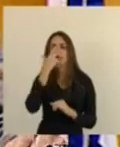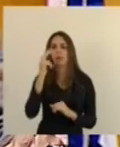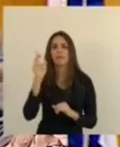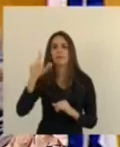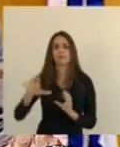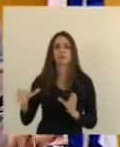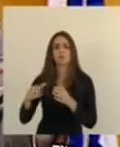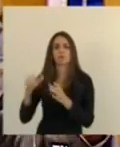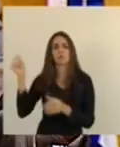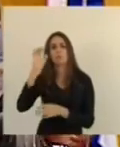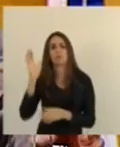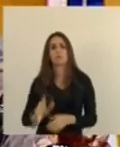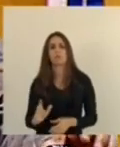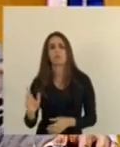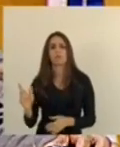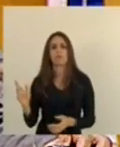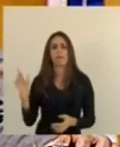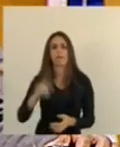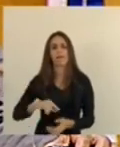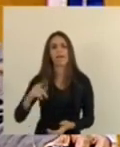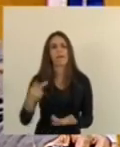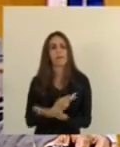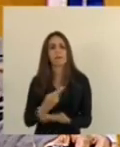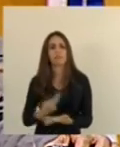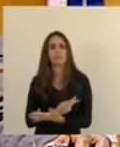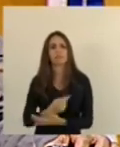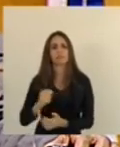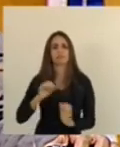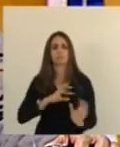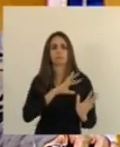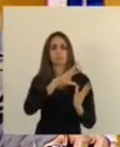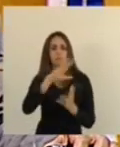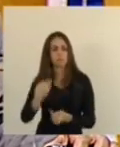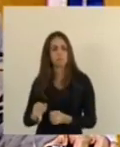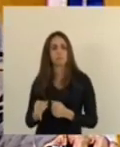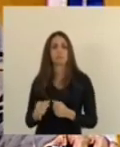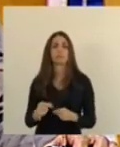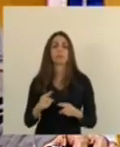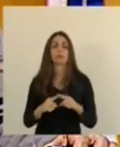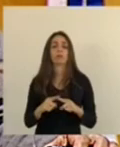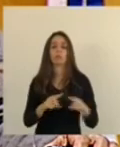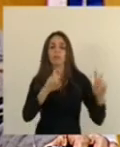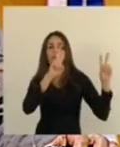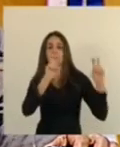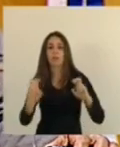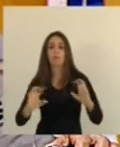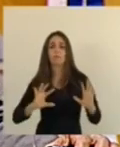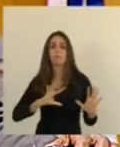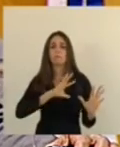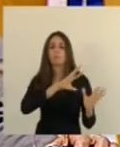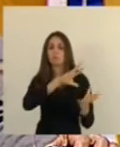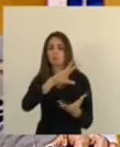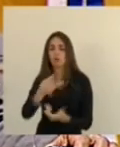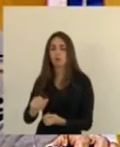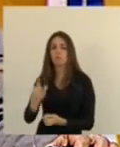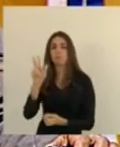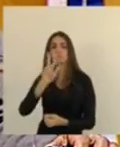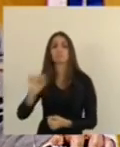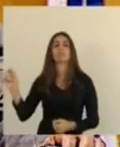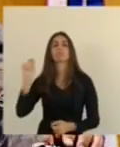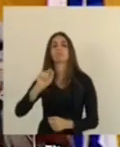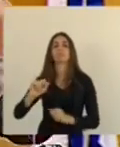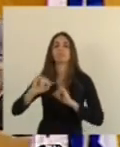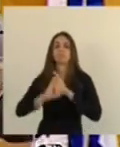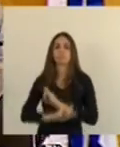pelo mundo afora infelizmente o presidente deve abordar temas de interesse mundial e vai fixar sua marca